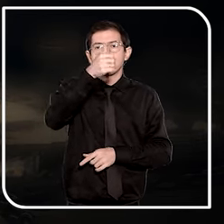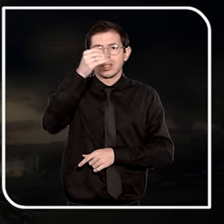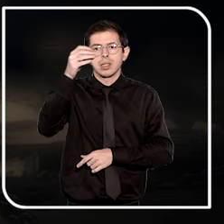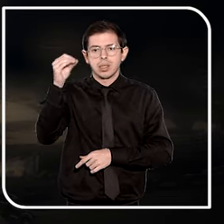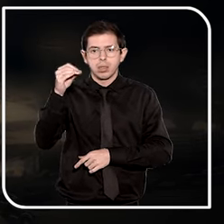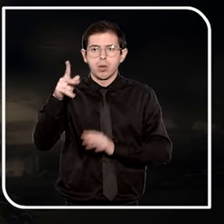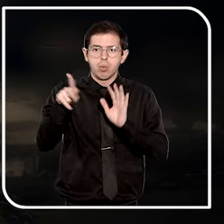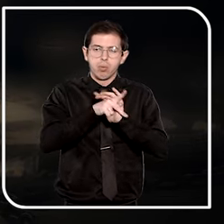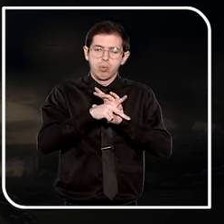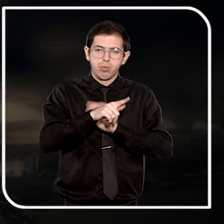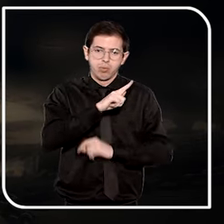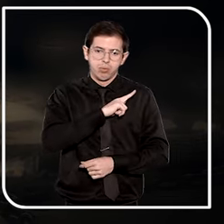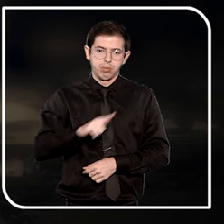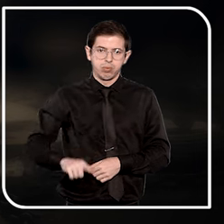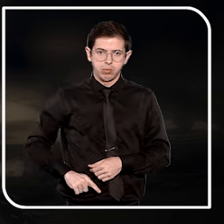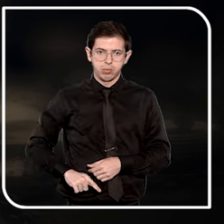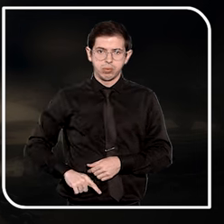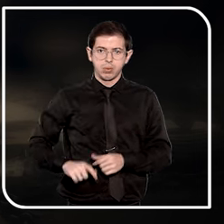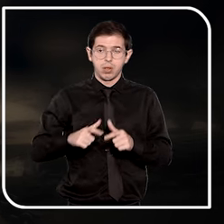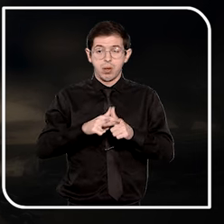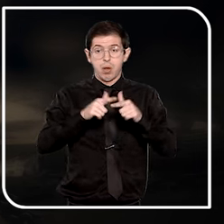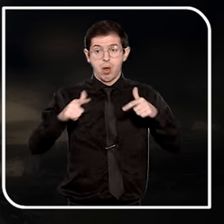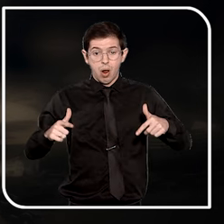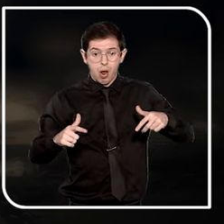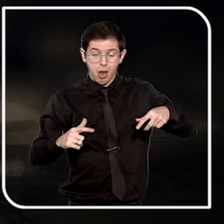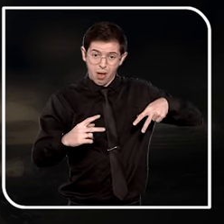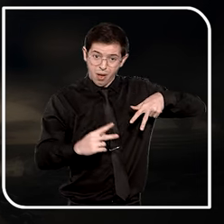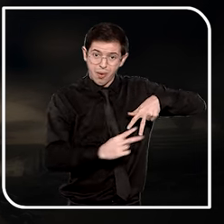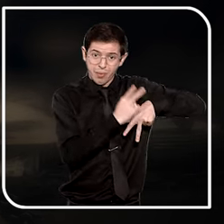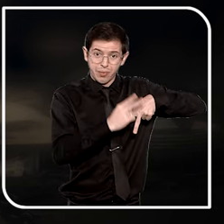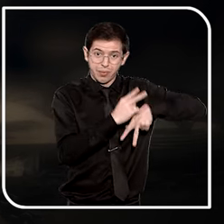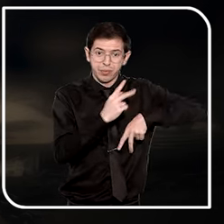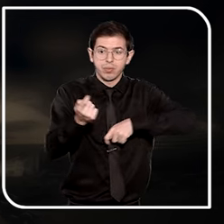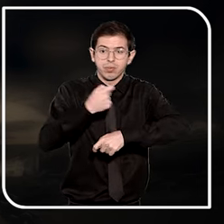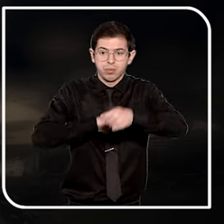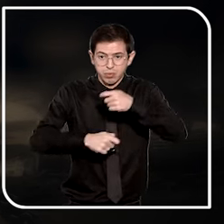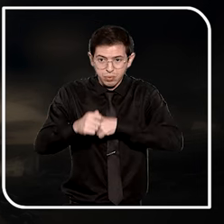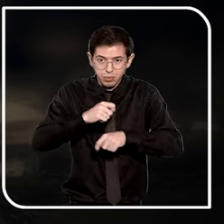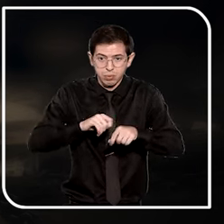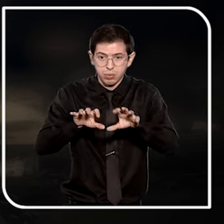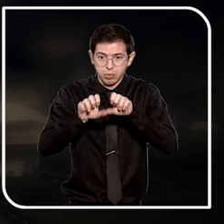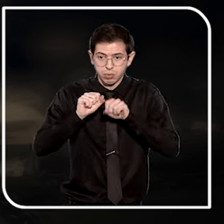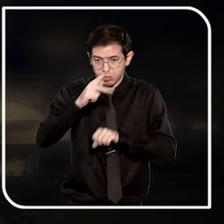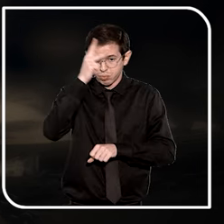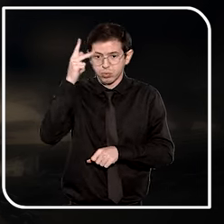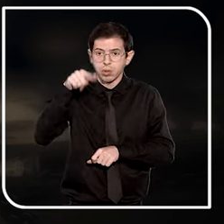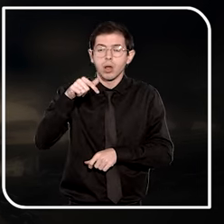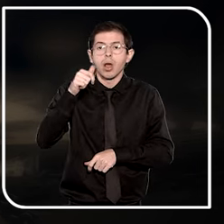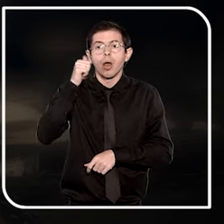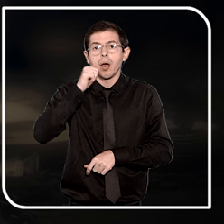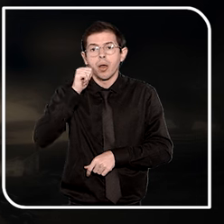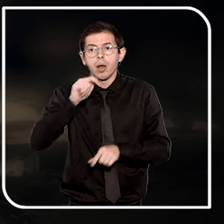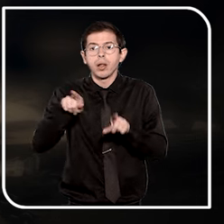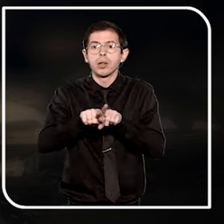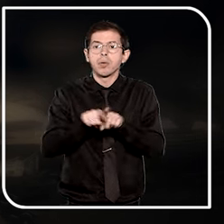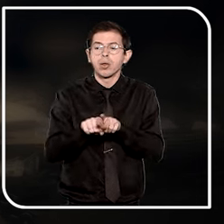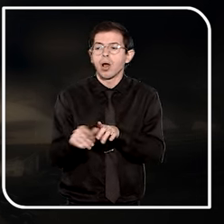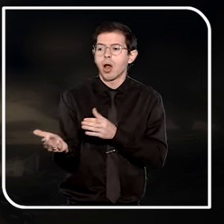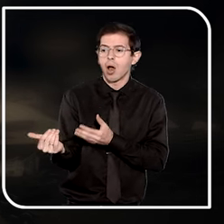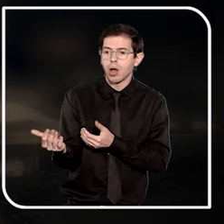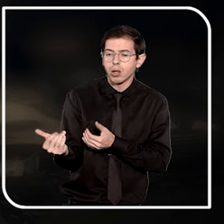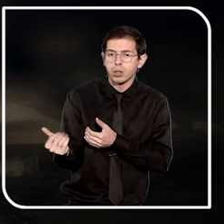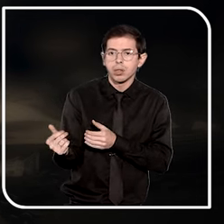governo federal, a maioria das vítimas de tráfico de pessoas é de mulheres e adolescentes e crianças do sexo feminino,